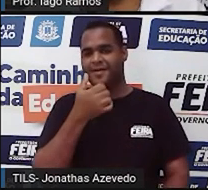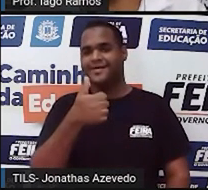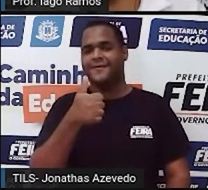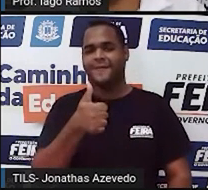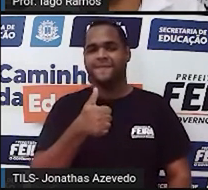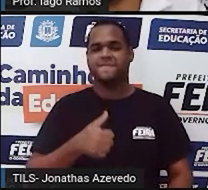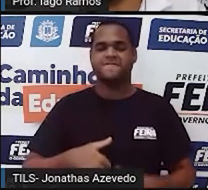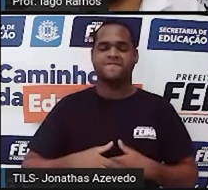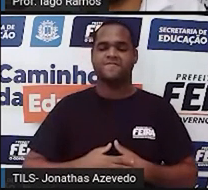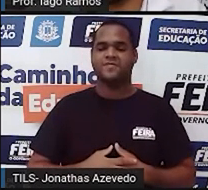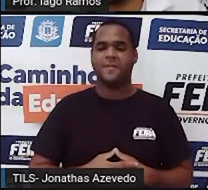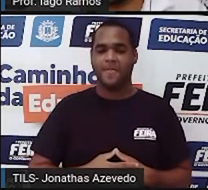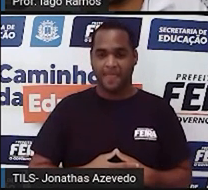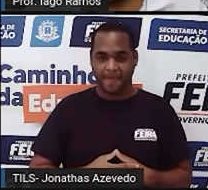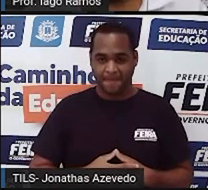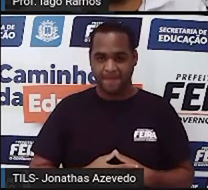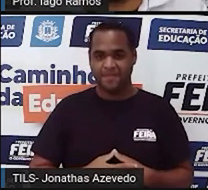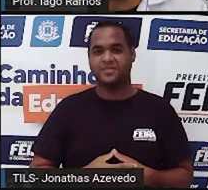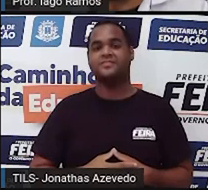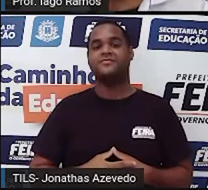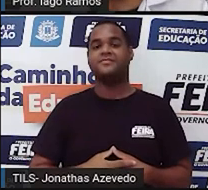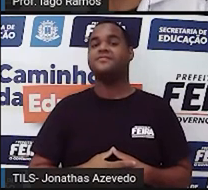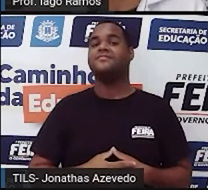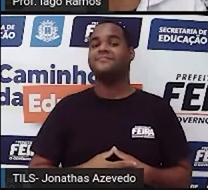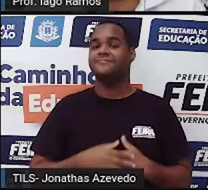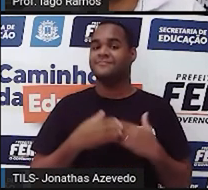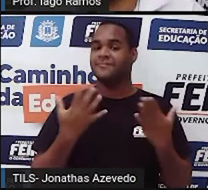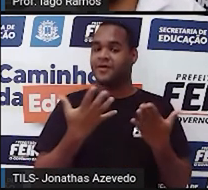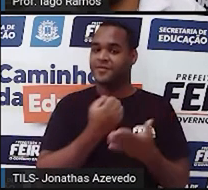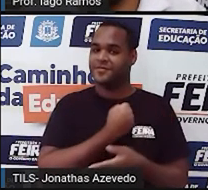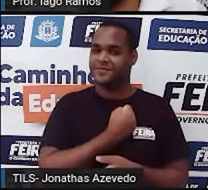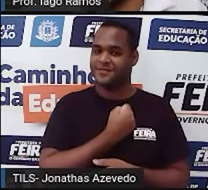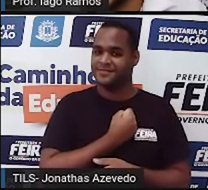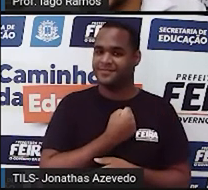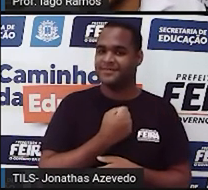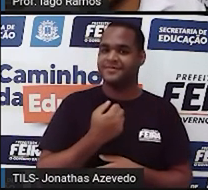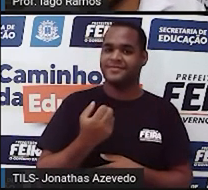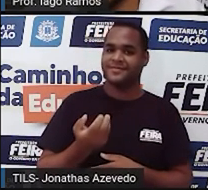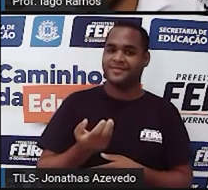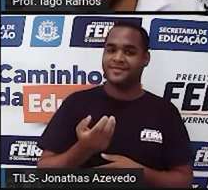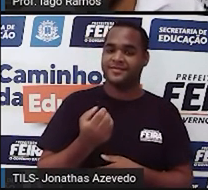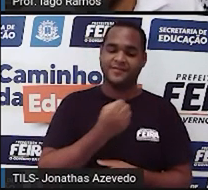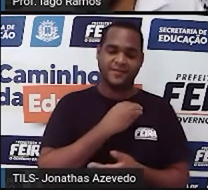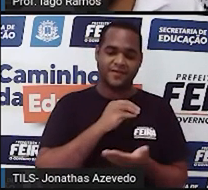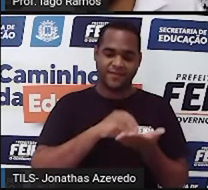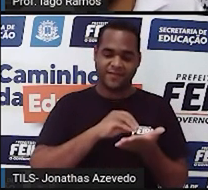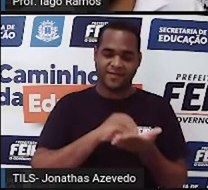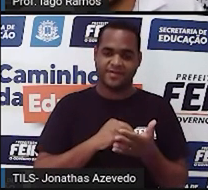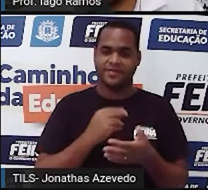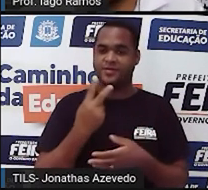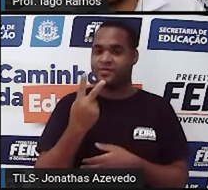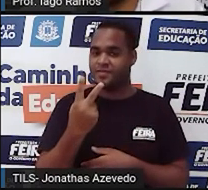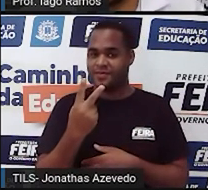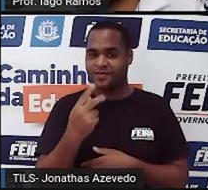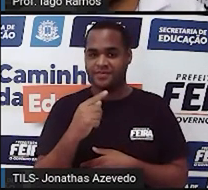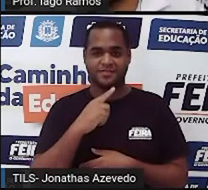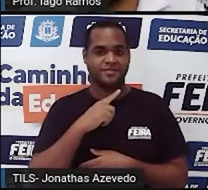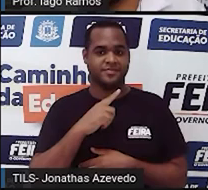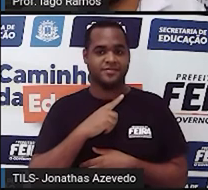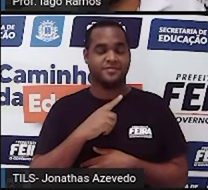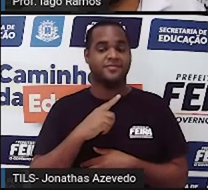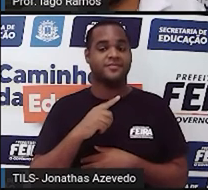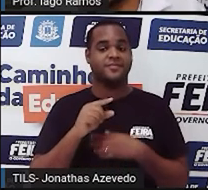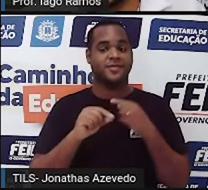Aê! Bom, e agora só faltam dois números Esse número que vai aparecer